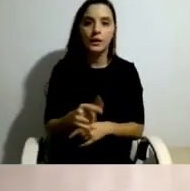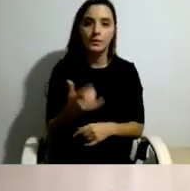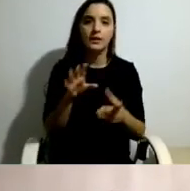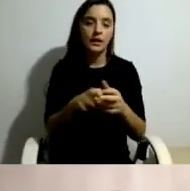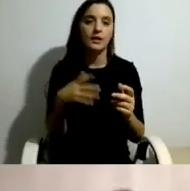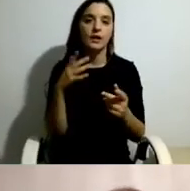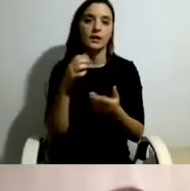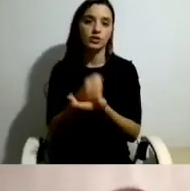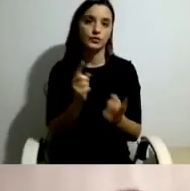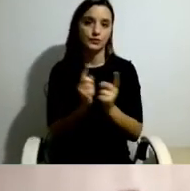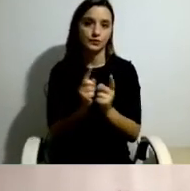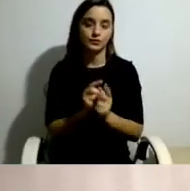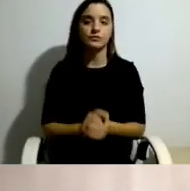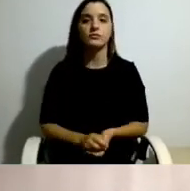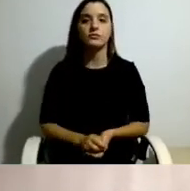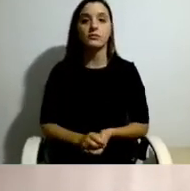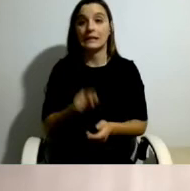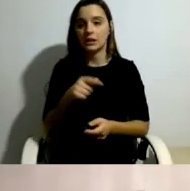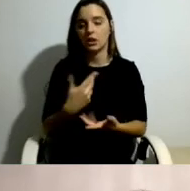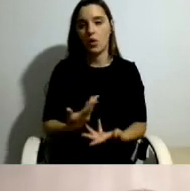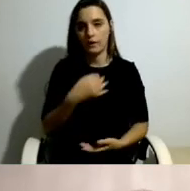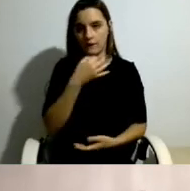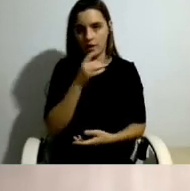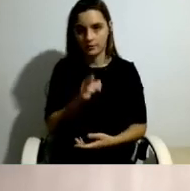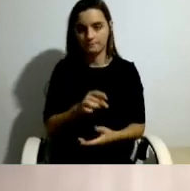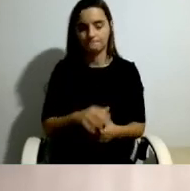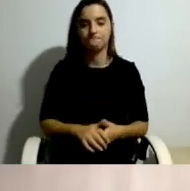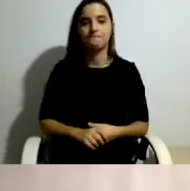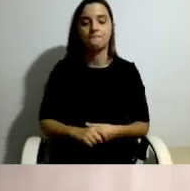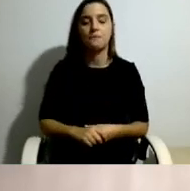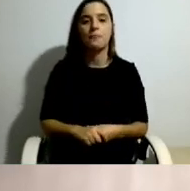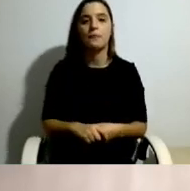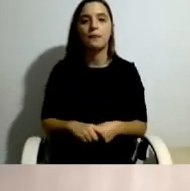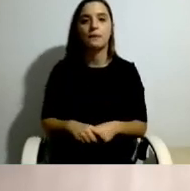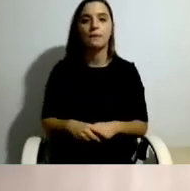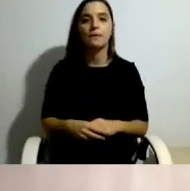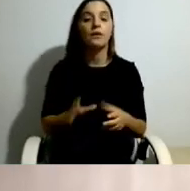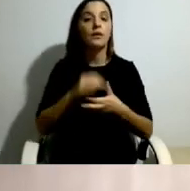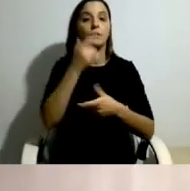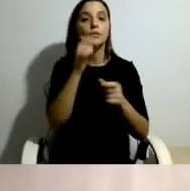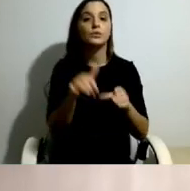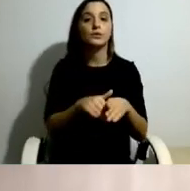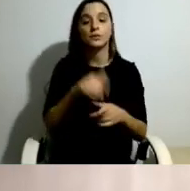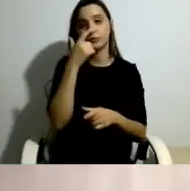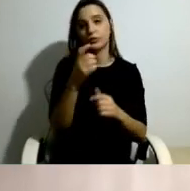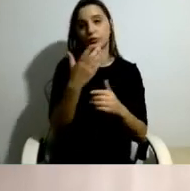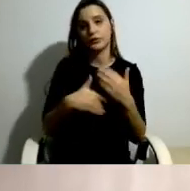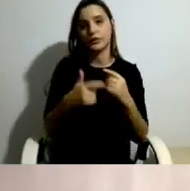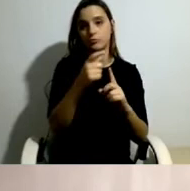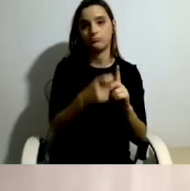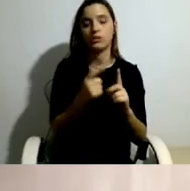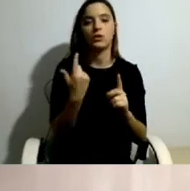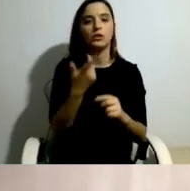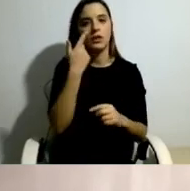pessoais, e é disso que eu vou agora aqui falar. Relativamente às participantes, nós identificámos cerca de